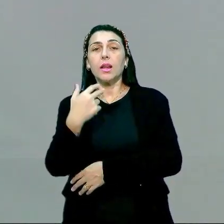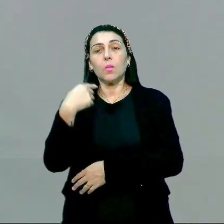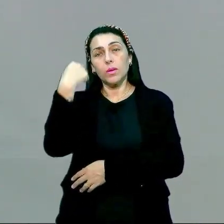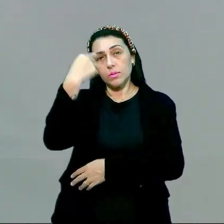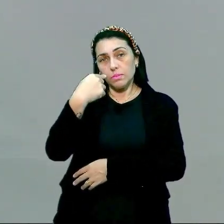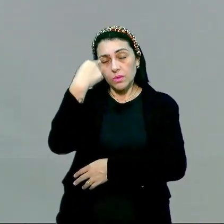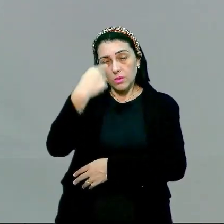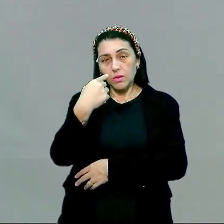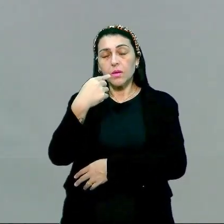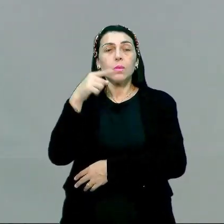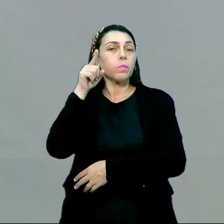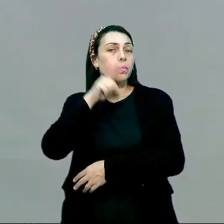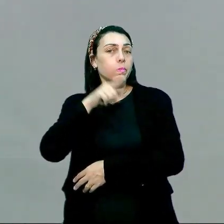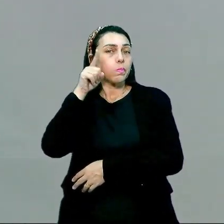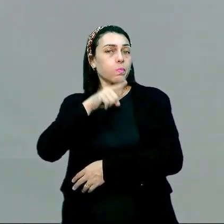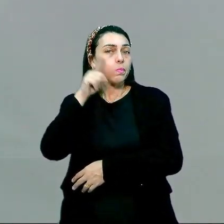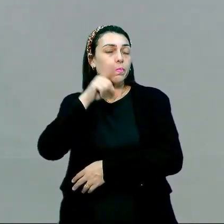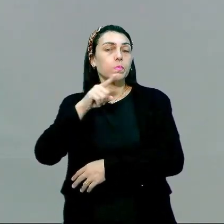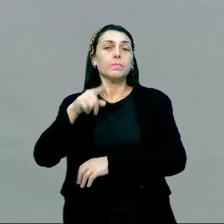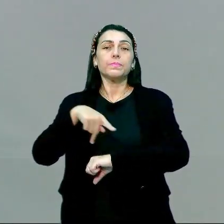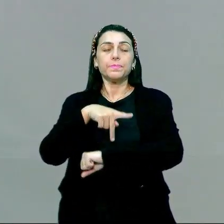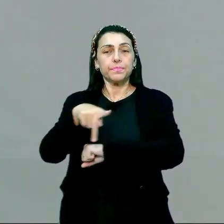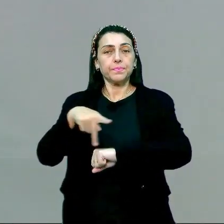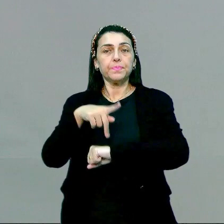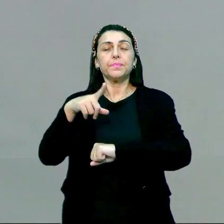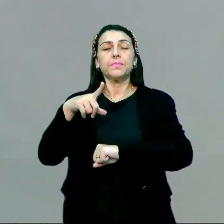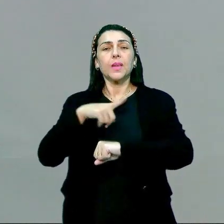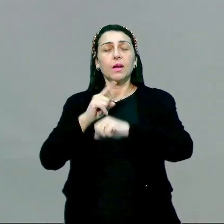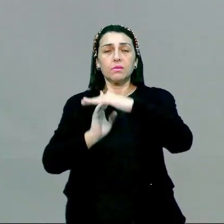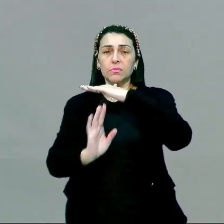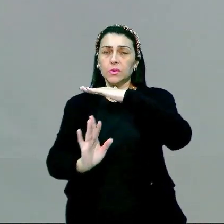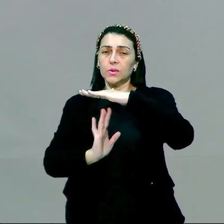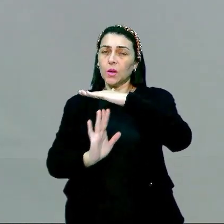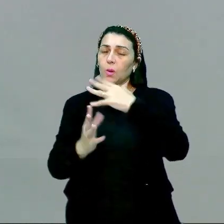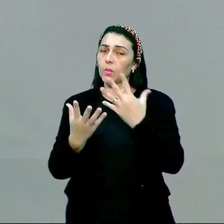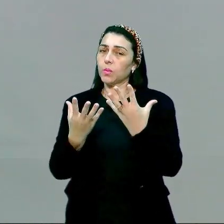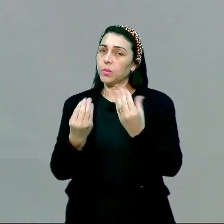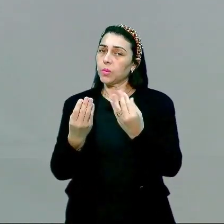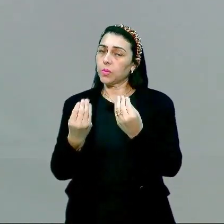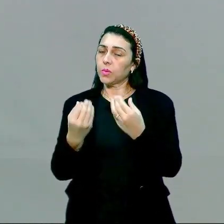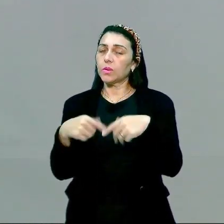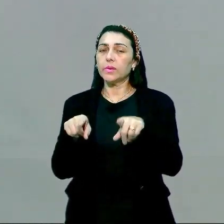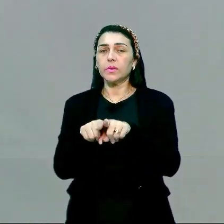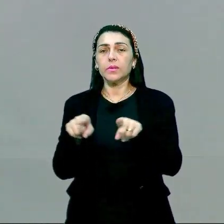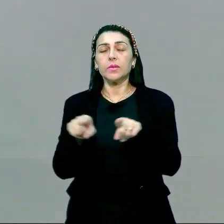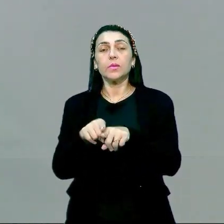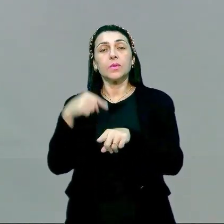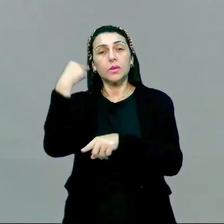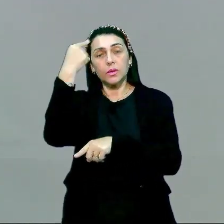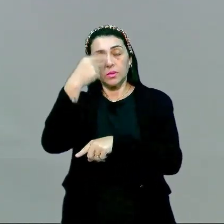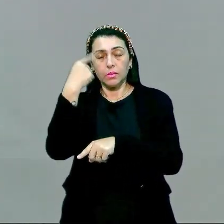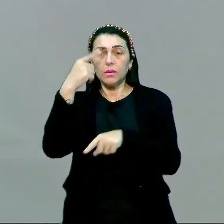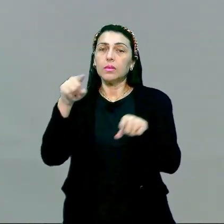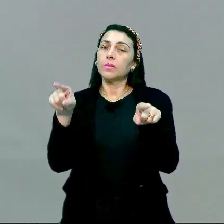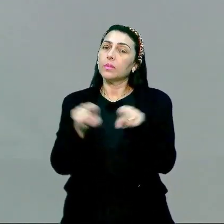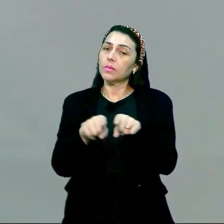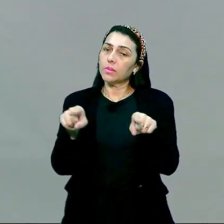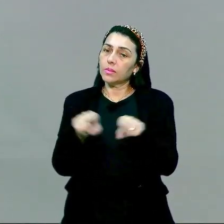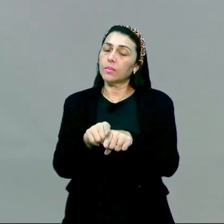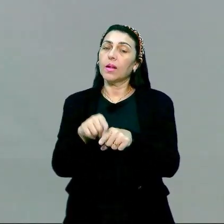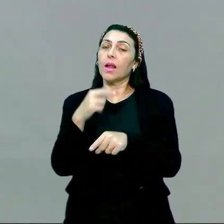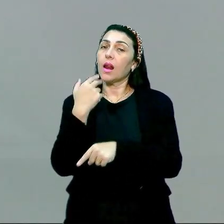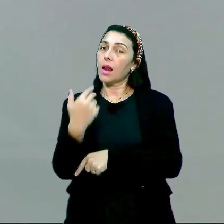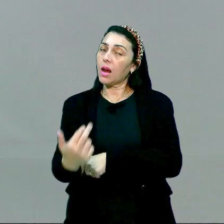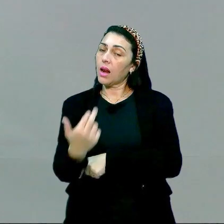o Estados Unidos, ele é um país, assim, que tem muitos imigrantes. Então, inclusive, né, o espanhol é ofertado como